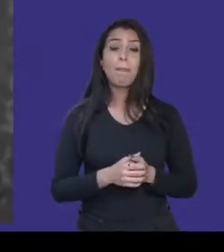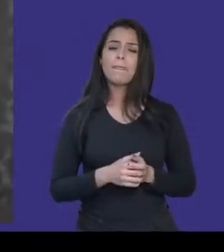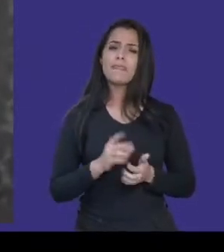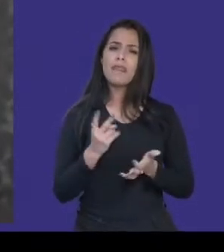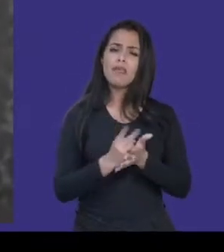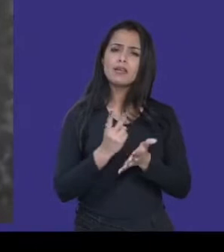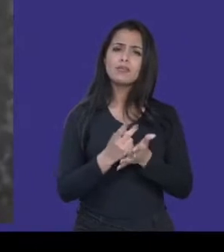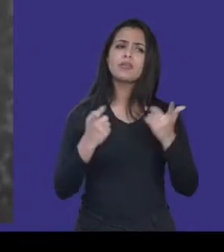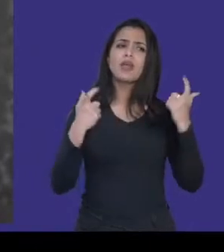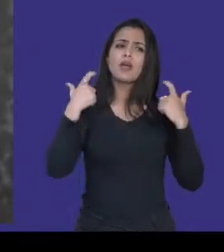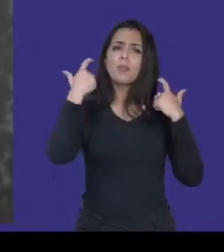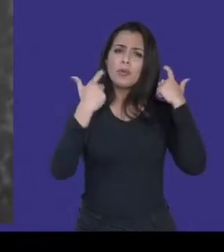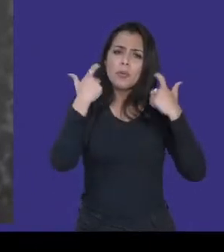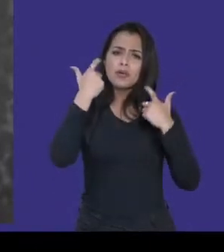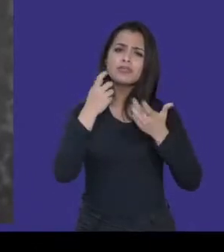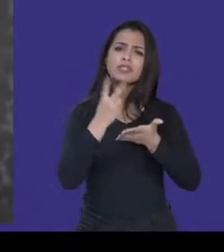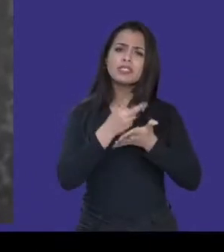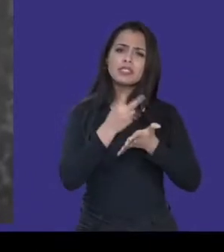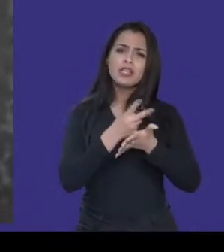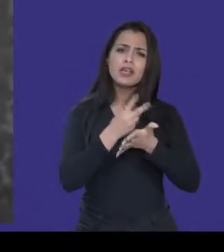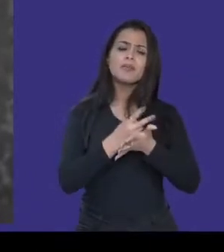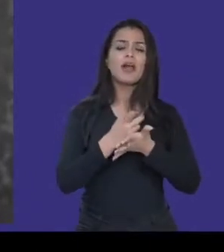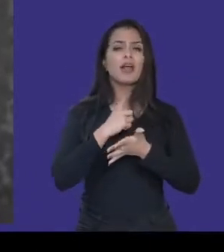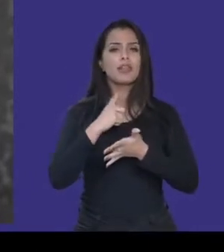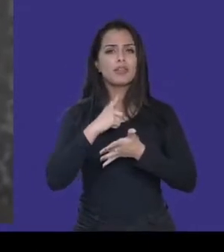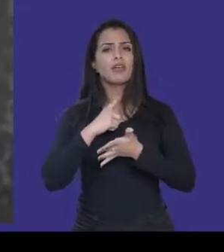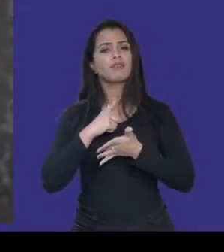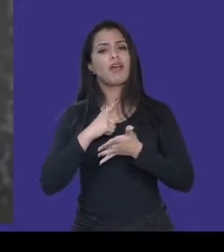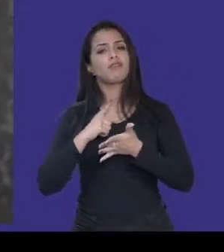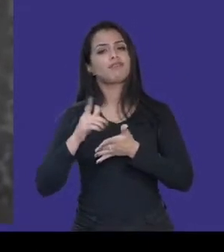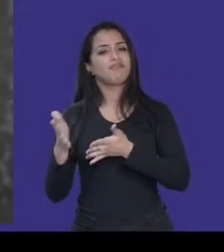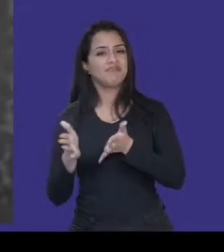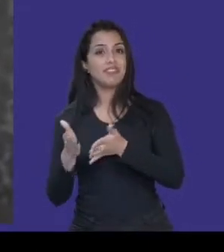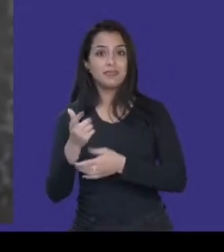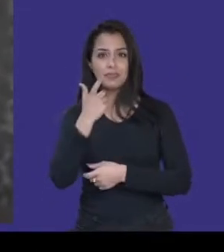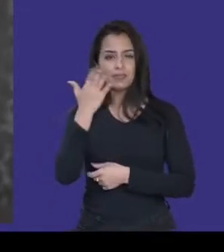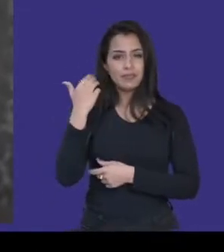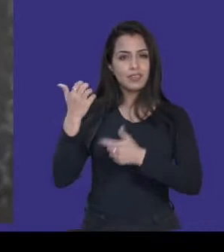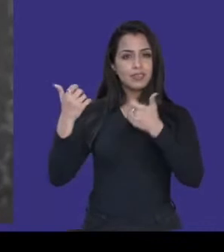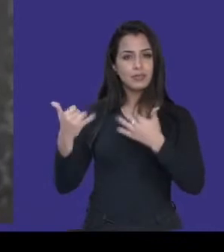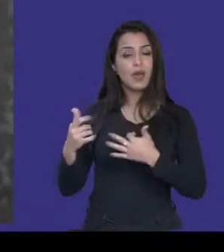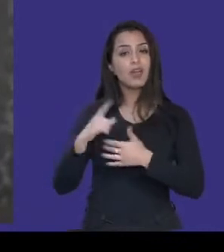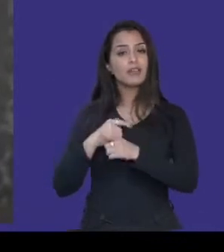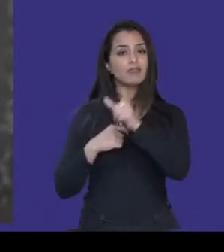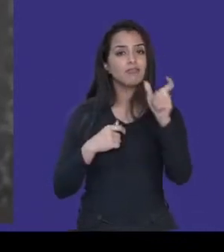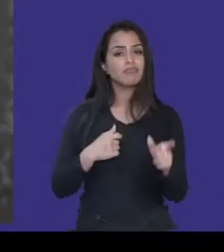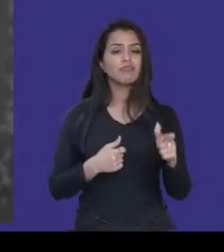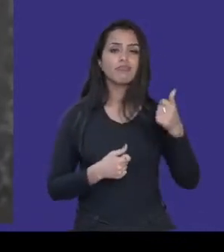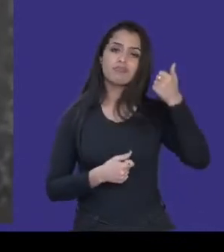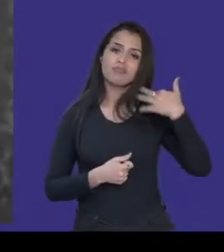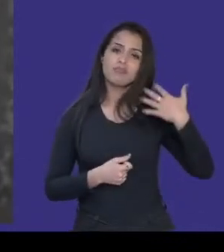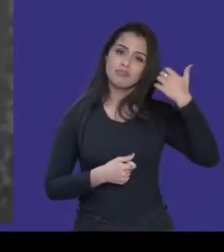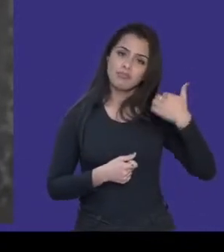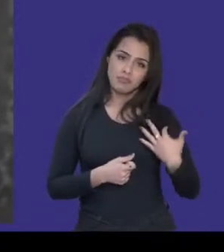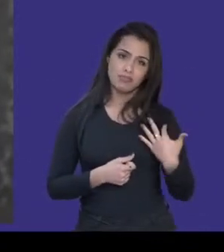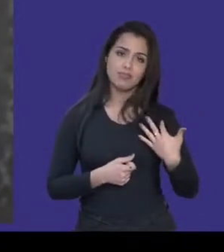de transcrever o áudio. Então, junto com o Media Player acessível que a gente citou, tem ali do lado escrito transcrição do áudio, a pessoa tem